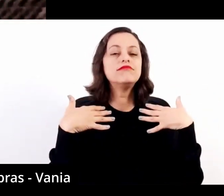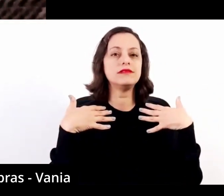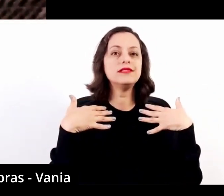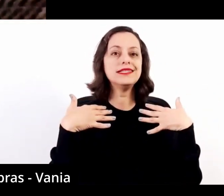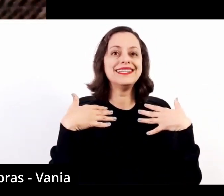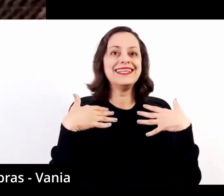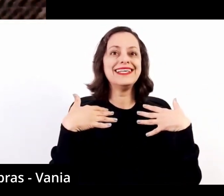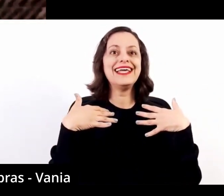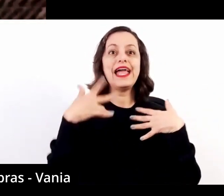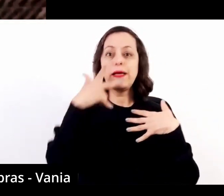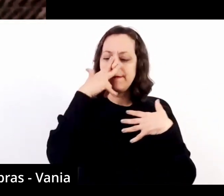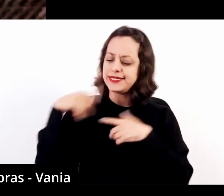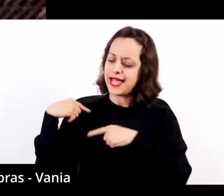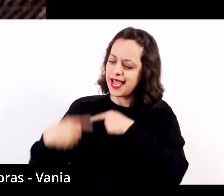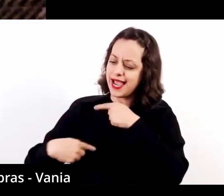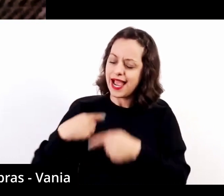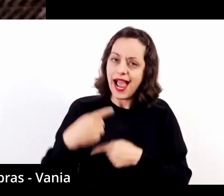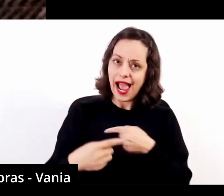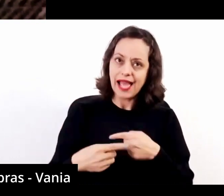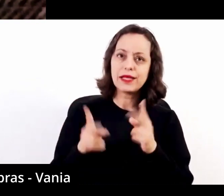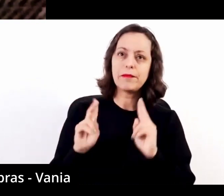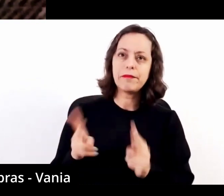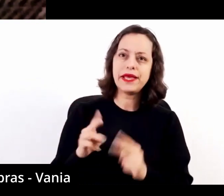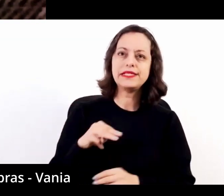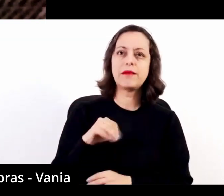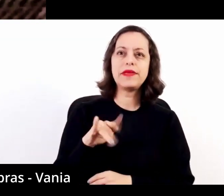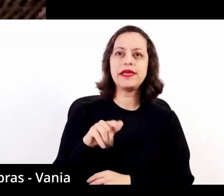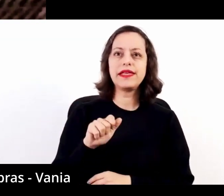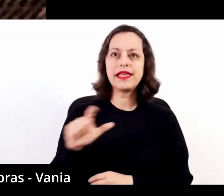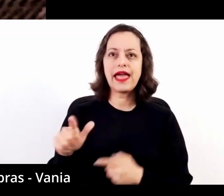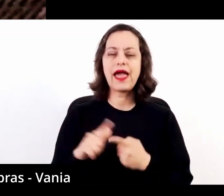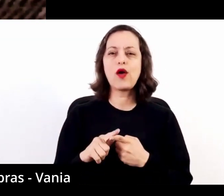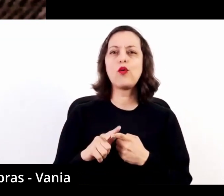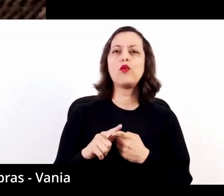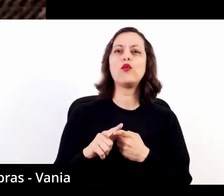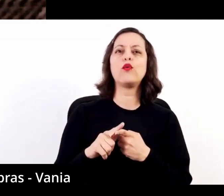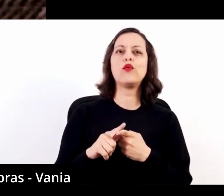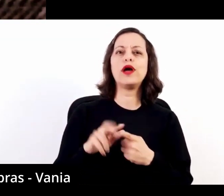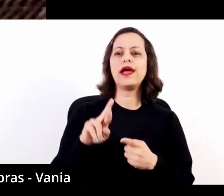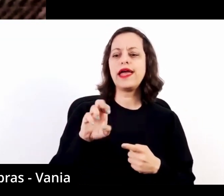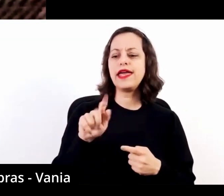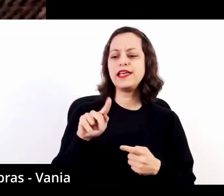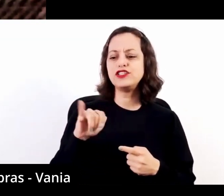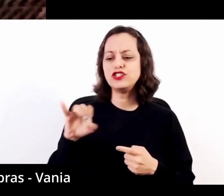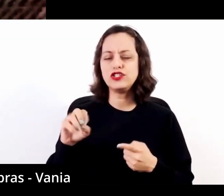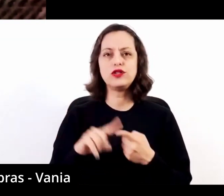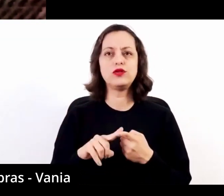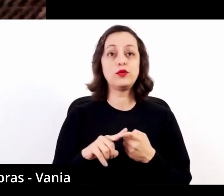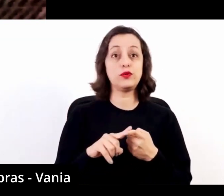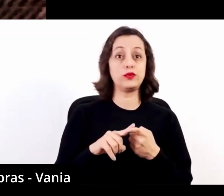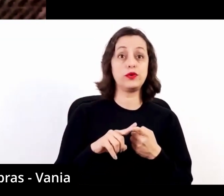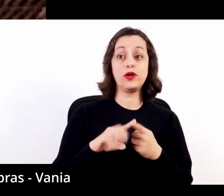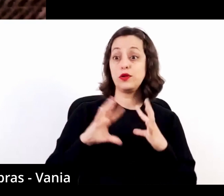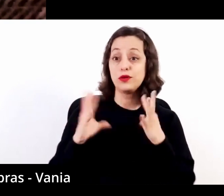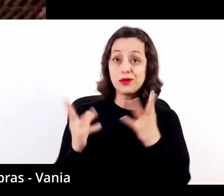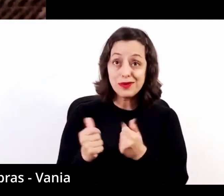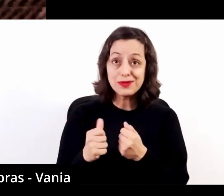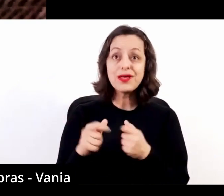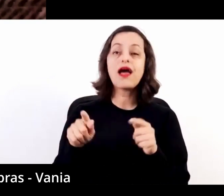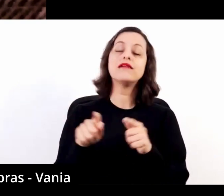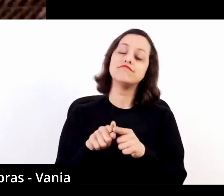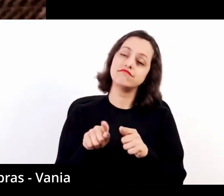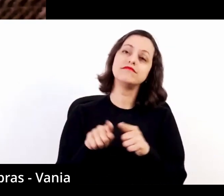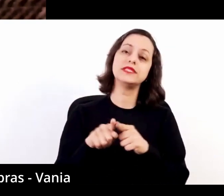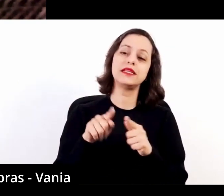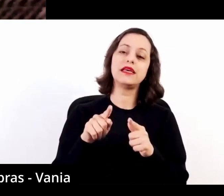herdando esse legado de Miguel Llobet, de André Segovia e de Regino Sanz de la Maza. John Williams e Julian